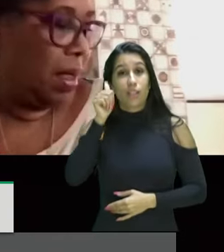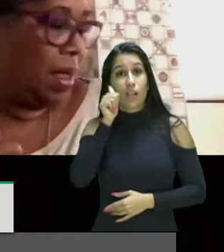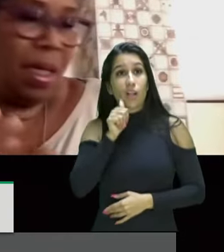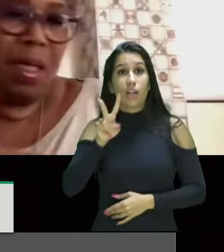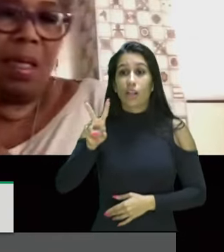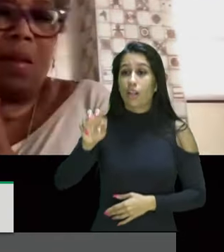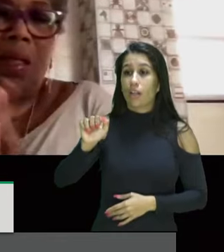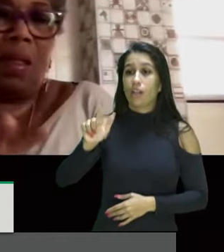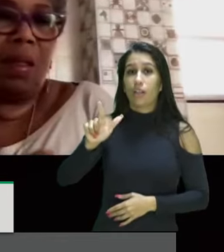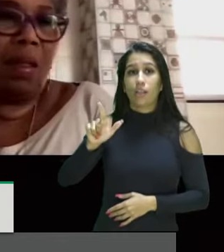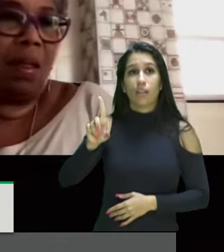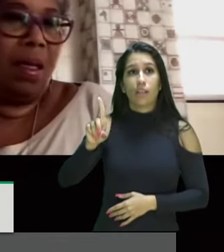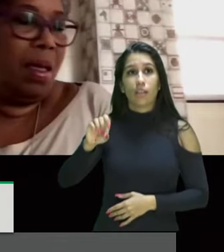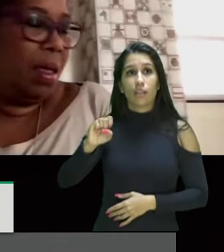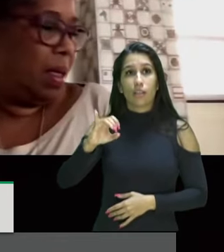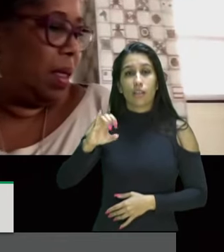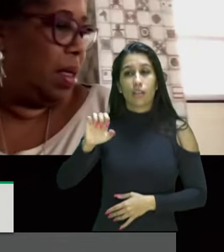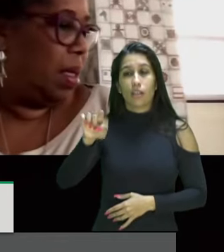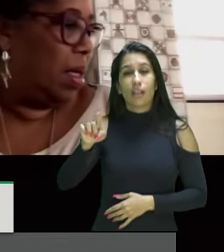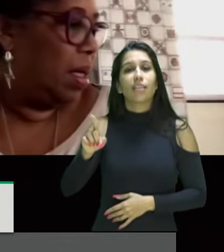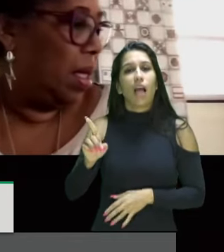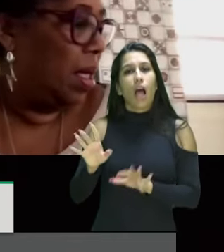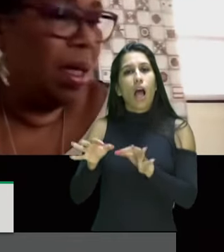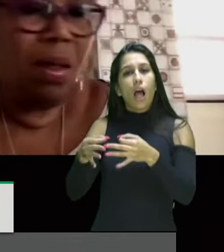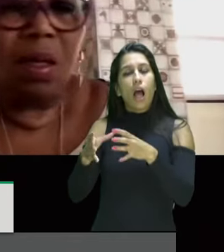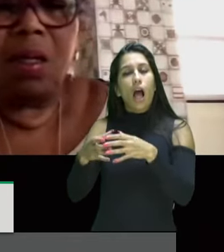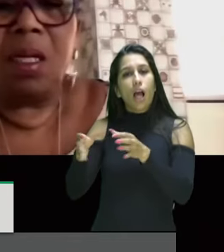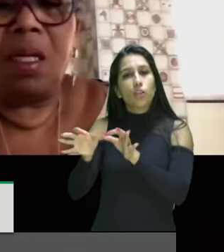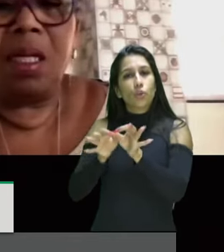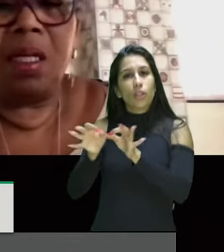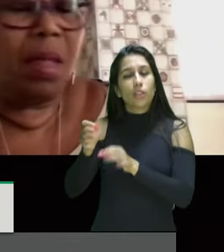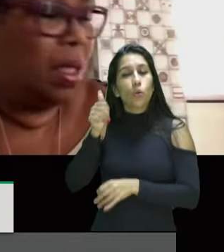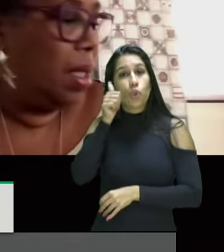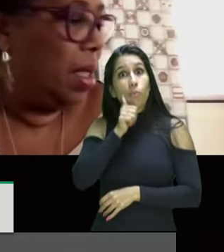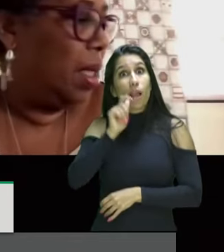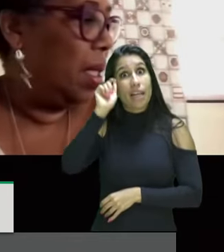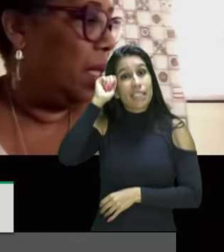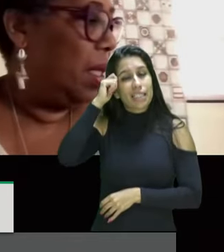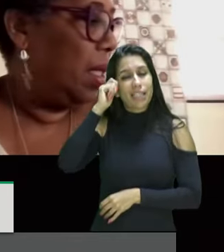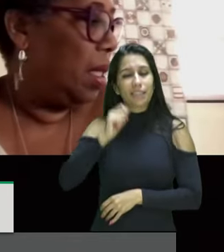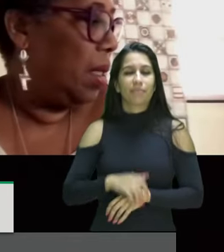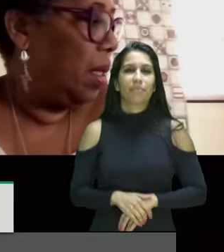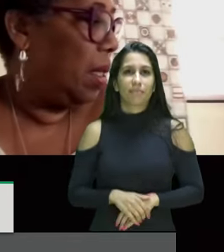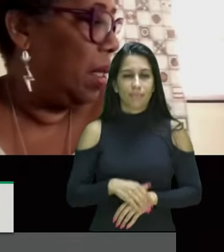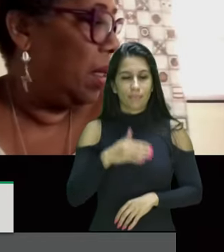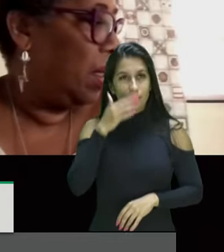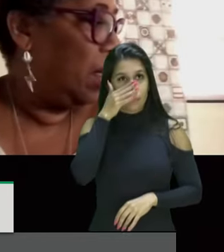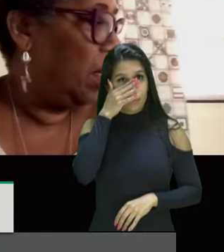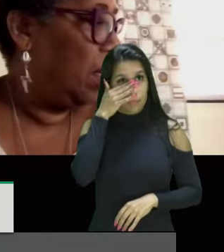ela que é da articulação de mulheres negras brasileiras seja bem-vinda com a senhora a palavra